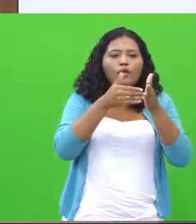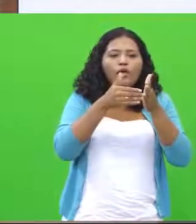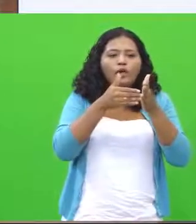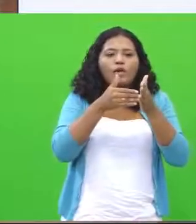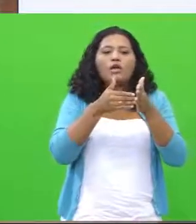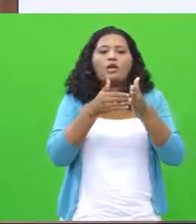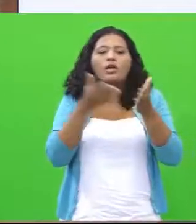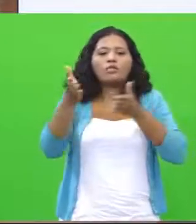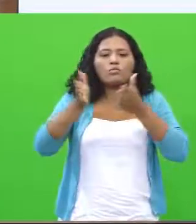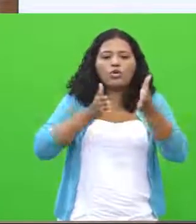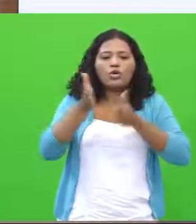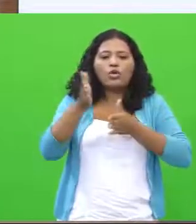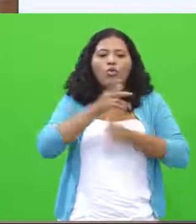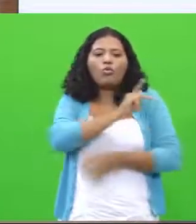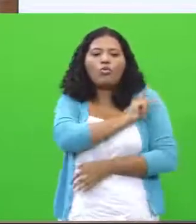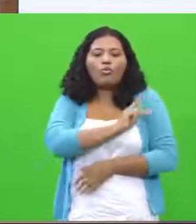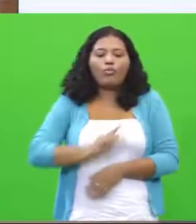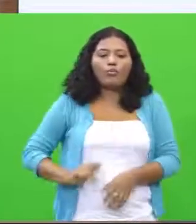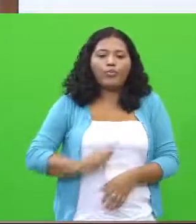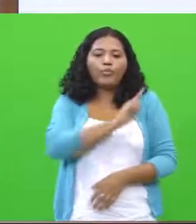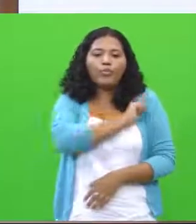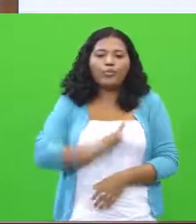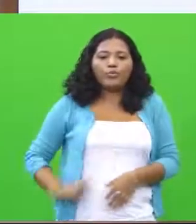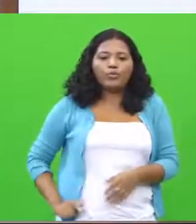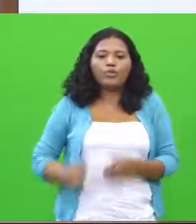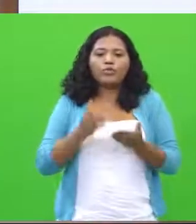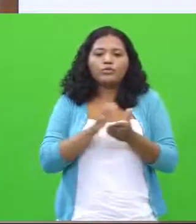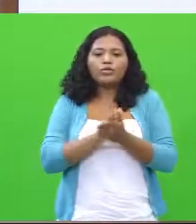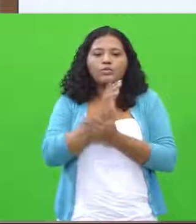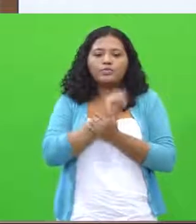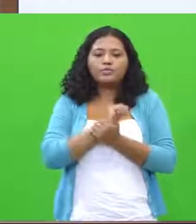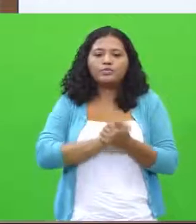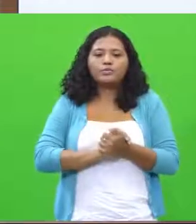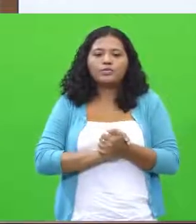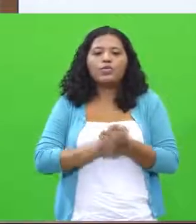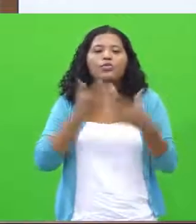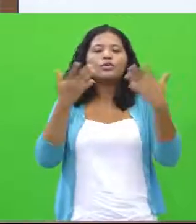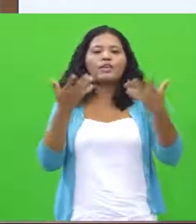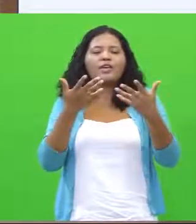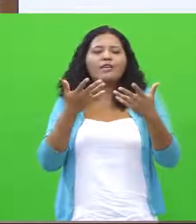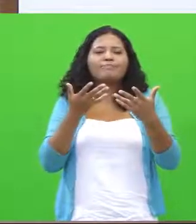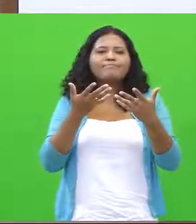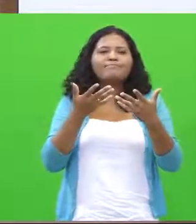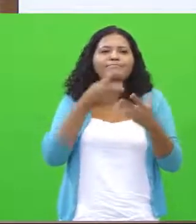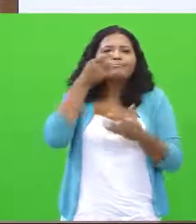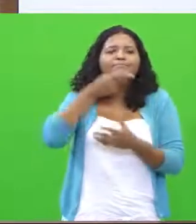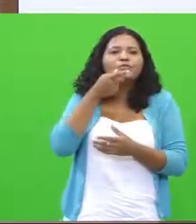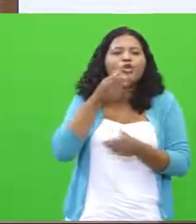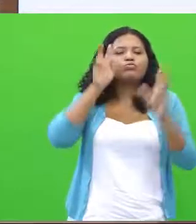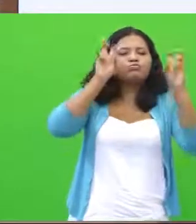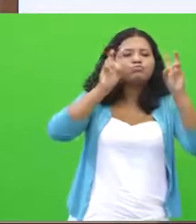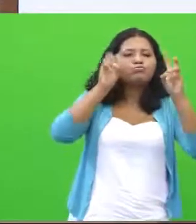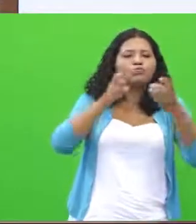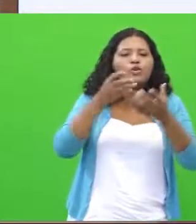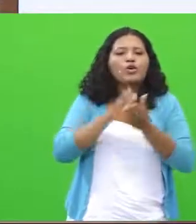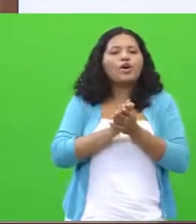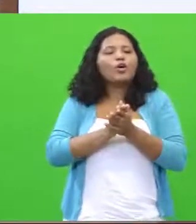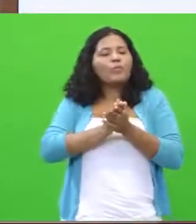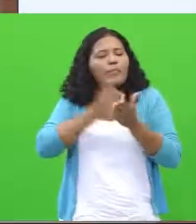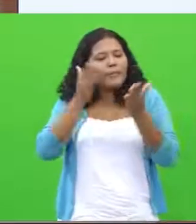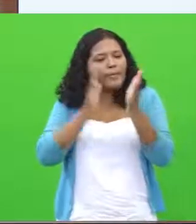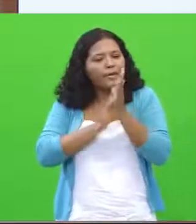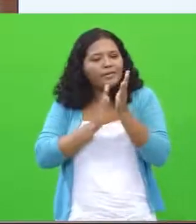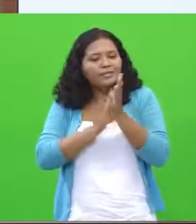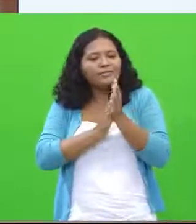de vista. O que penso a respeito? O que quero defender a respeito disso? Perfeito? Vocês souberam muito bem